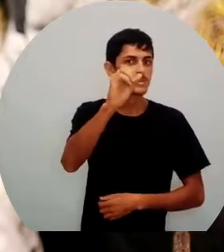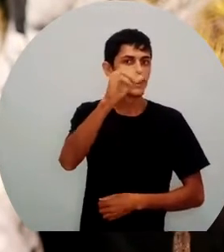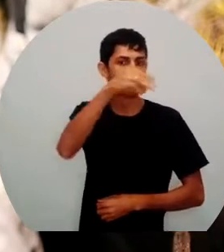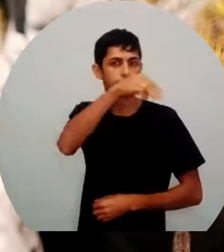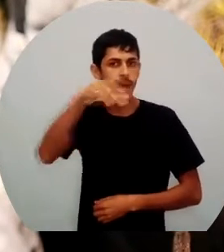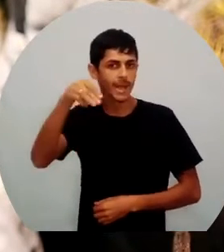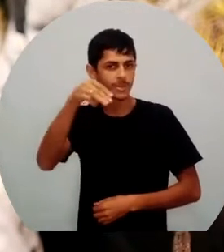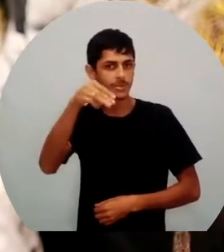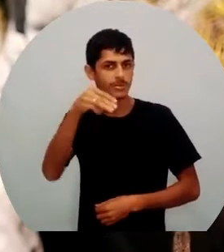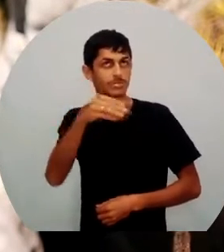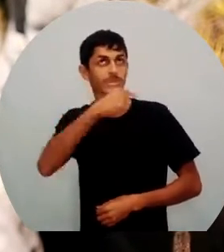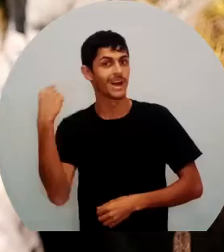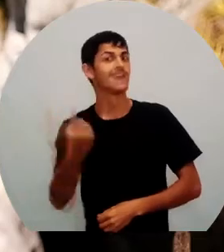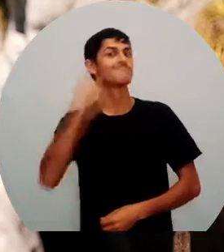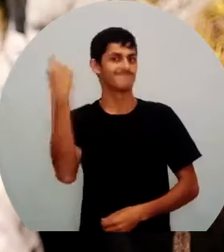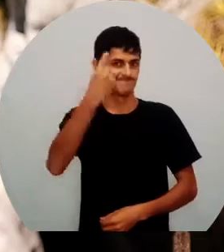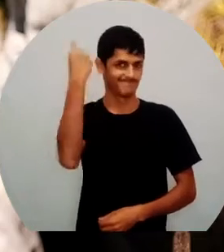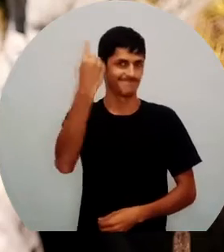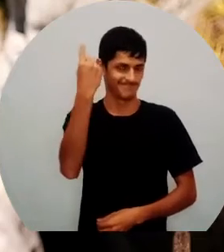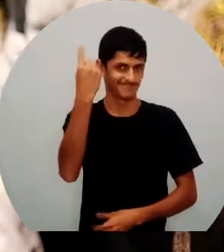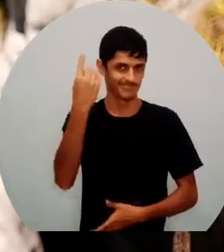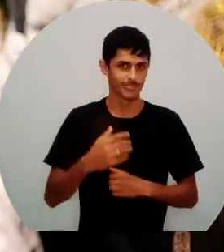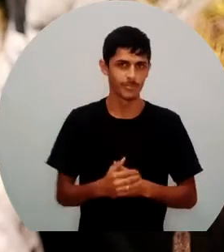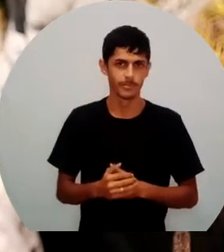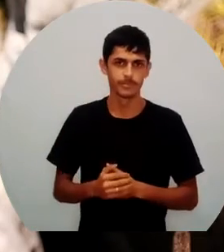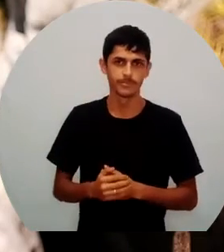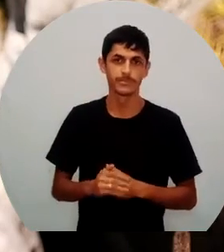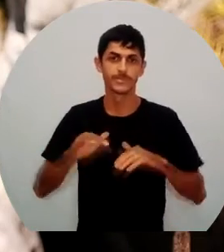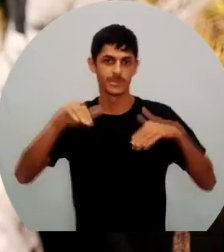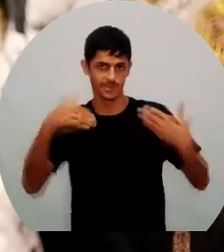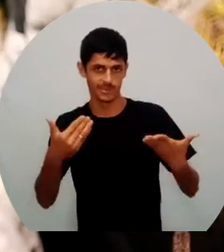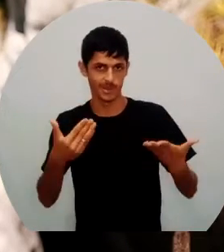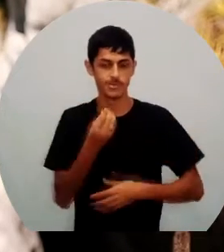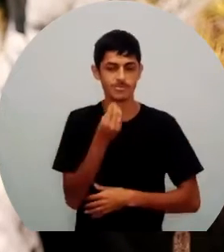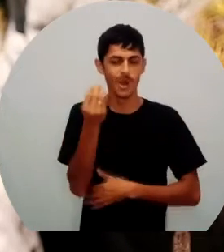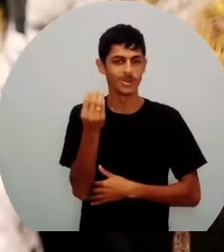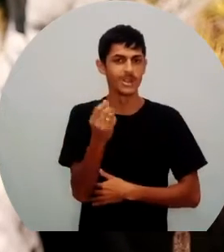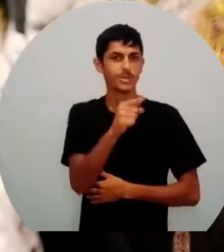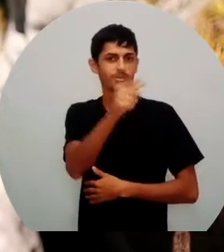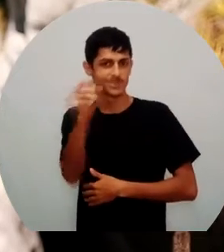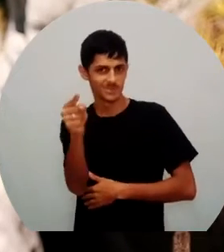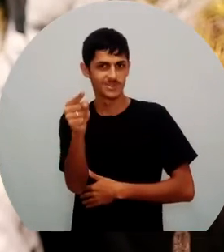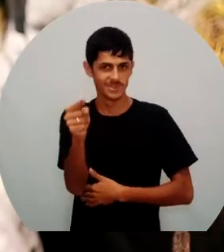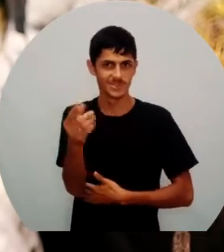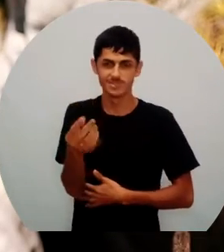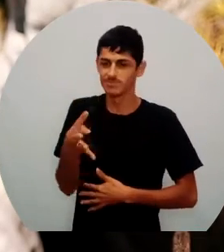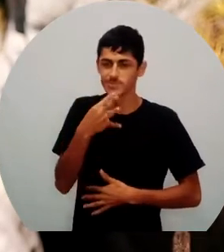rapel com uma descida positiva e negativa. Na oportunidade do rapel, você tem o privilégio de